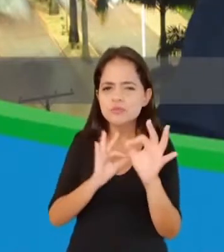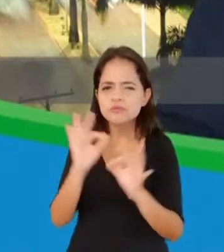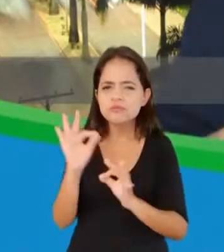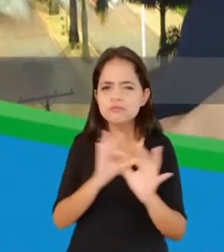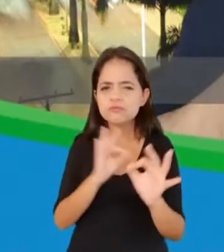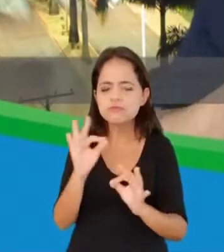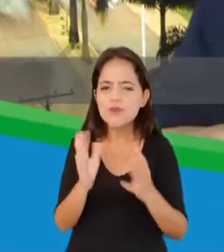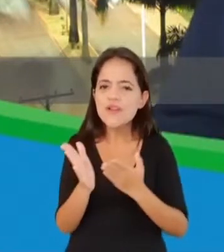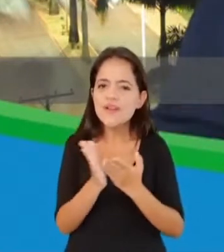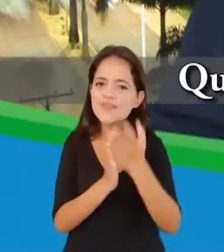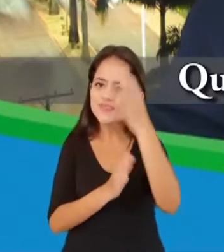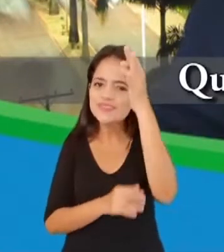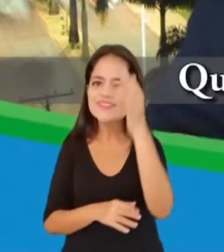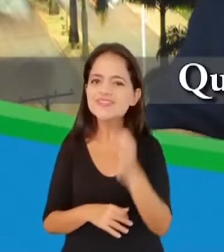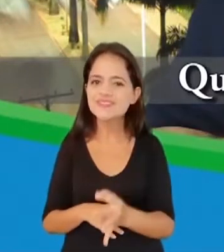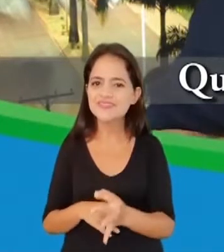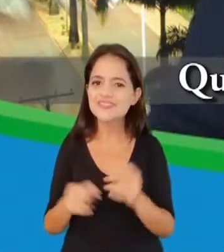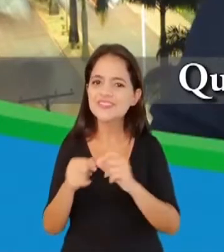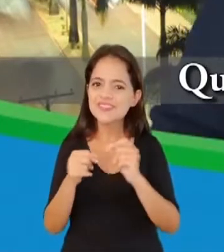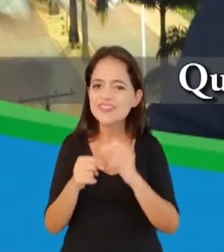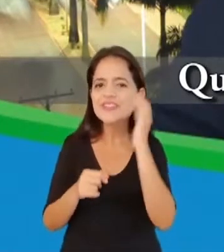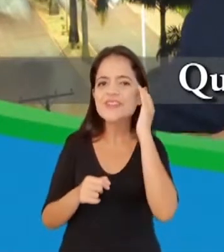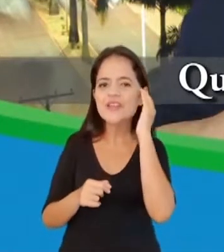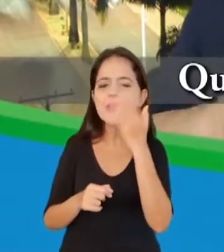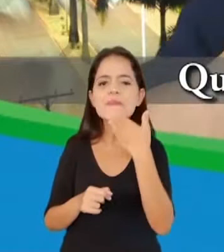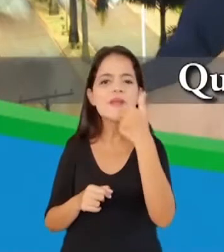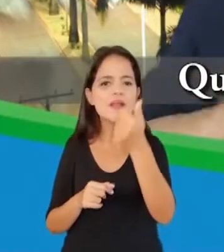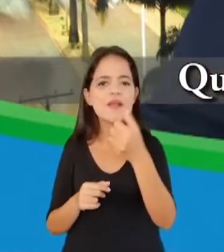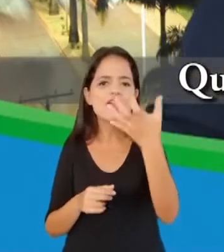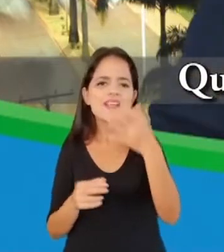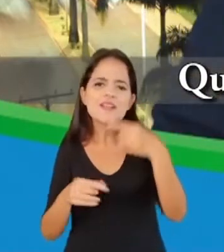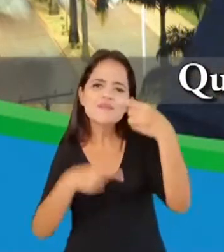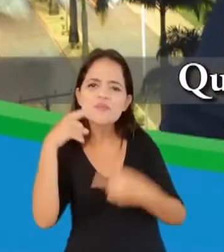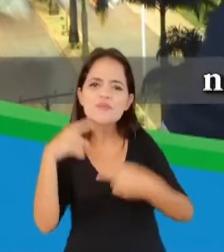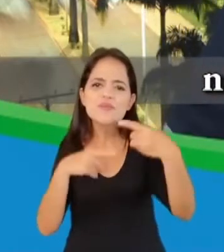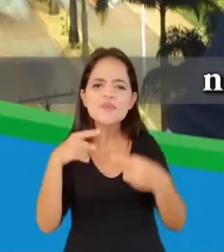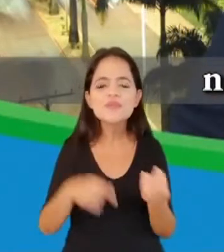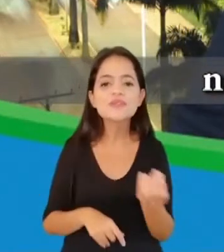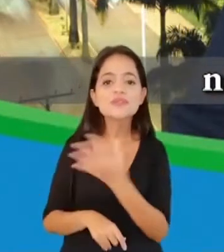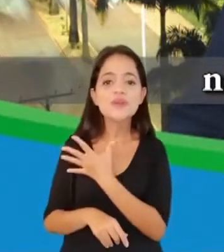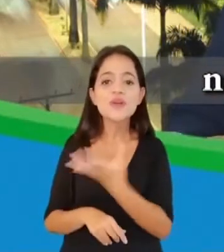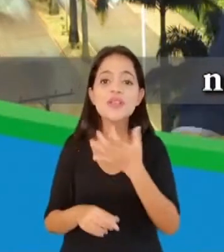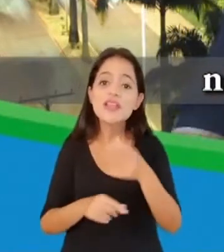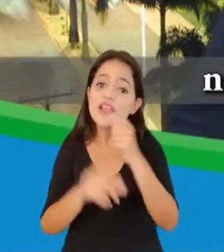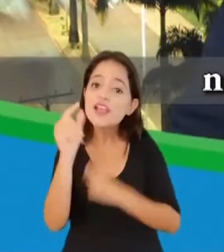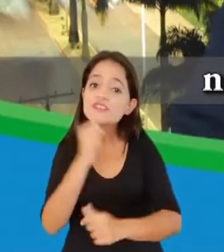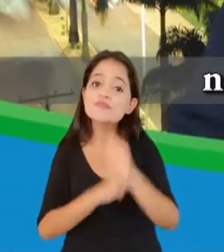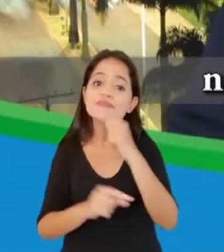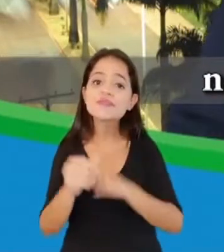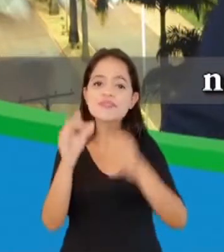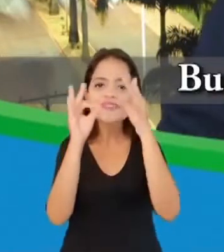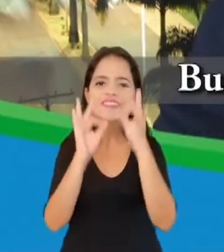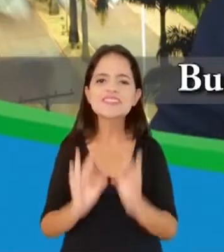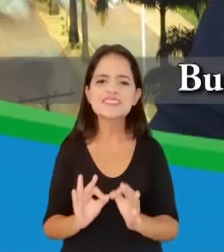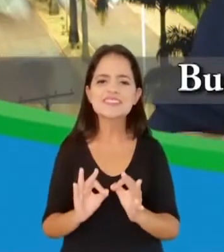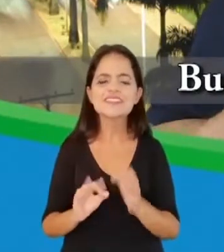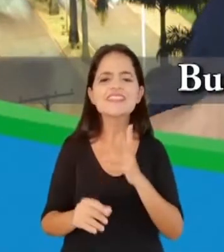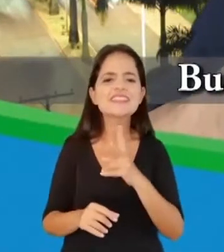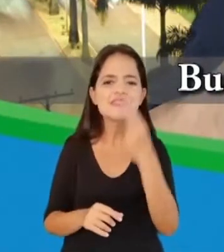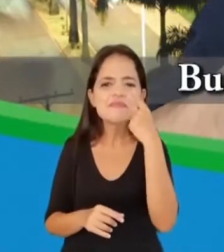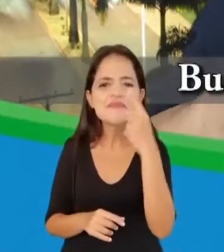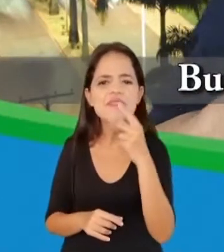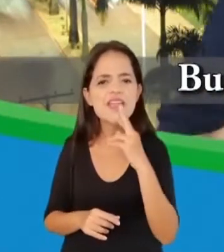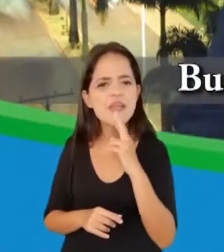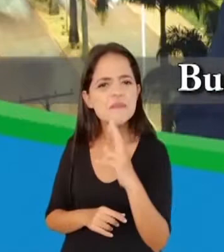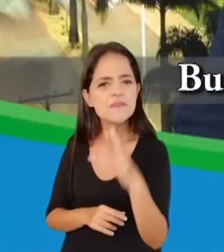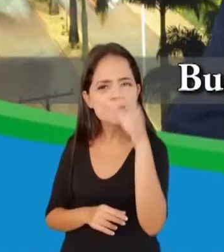viáveis e efetivas, querendo implantar um novo modelo de gestão na administração da prefeitura de Itumbiara. Buscando